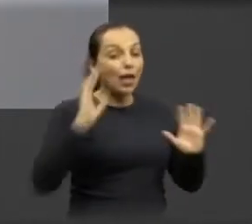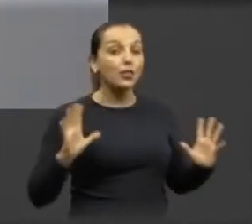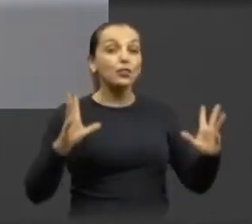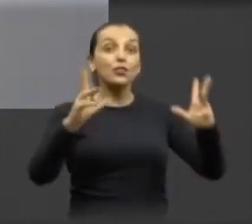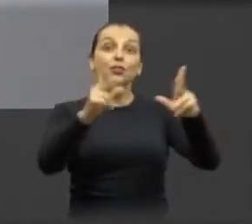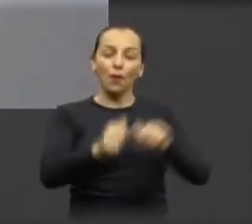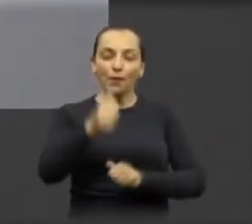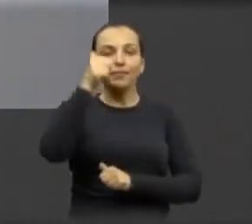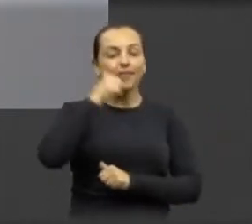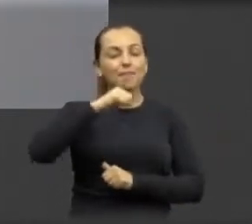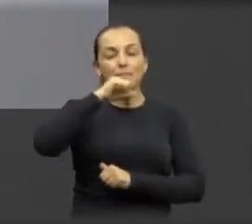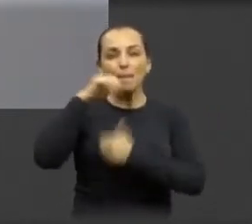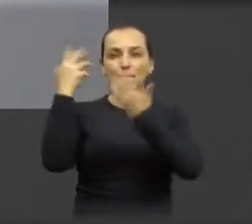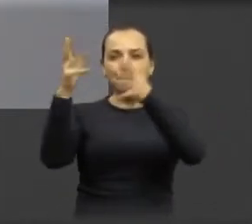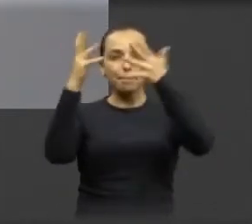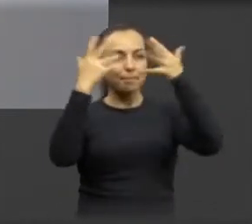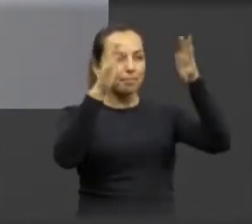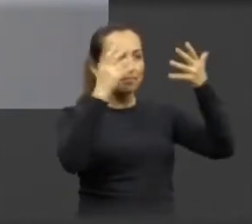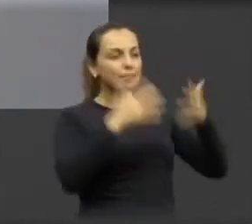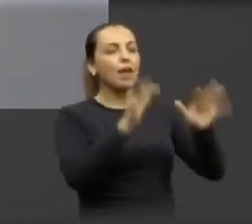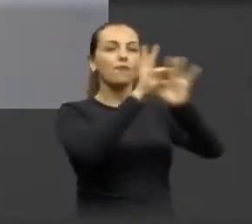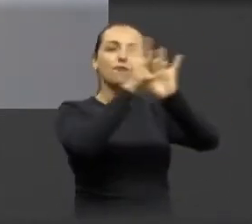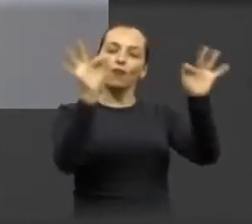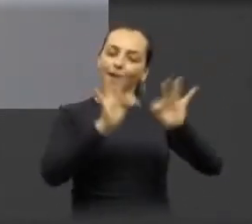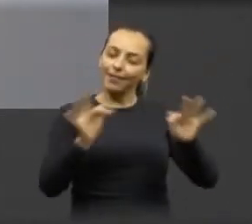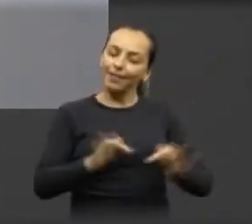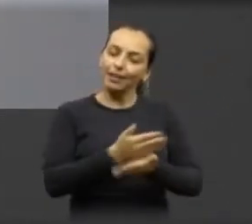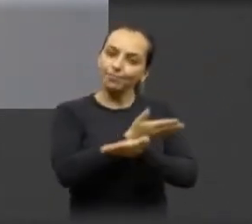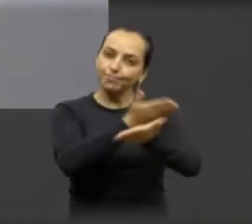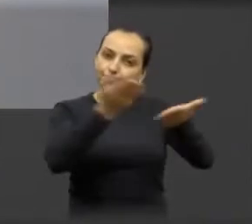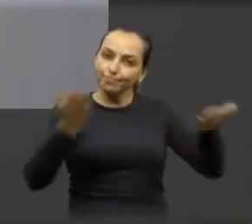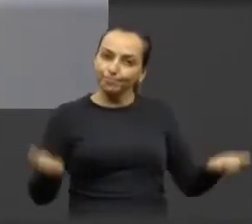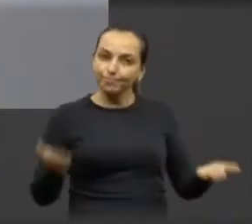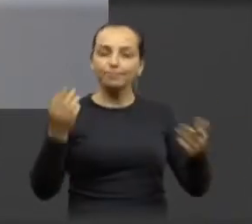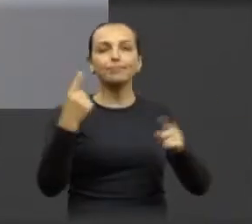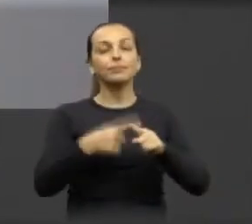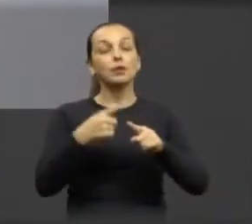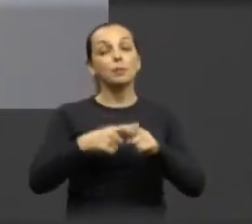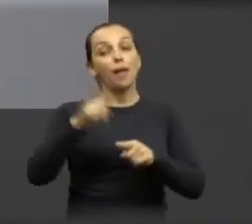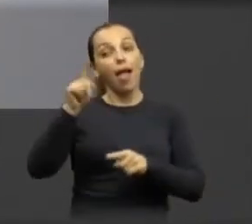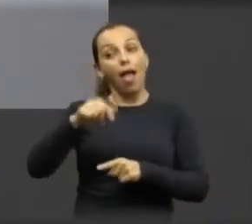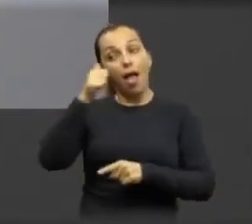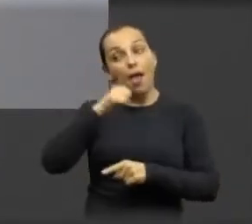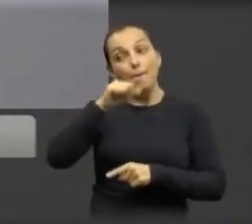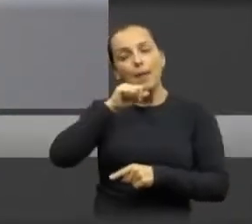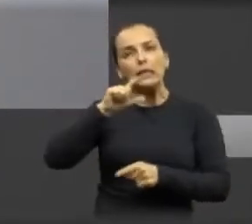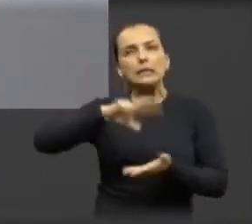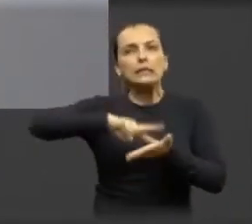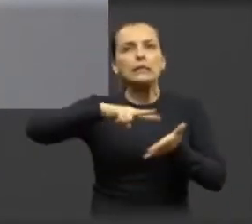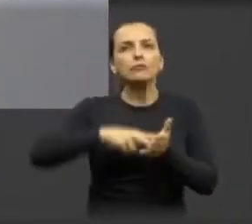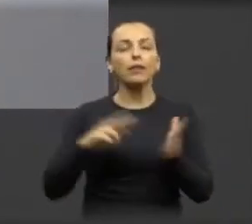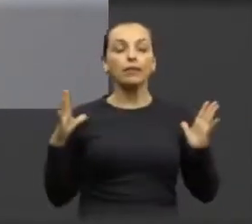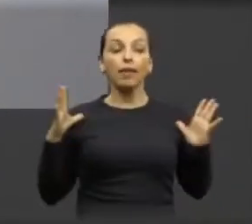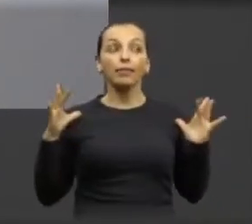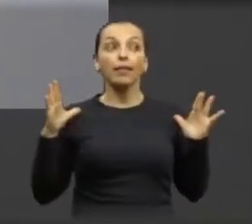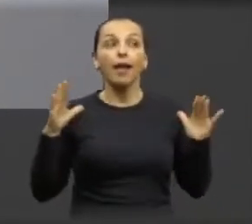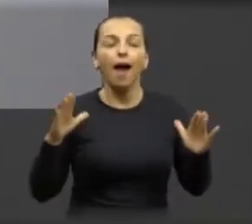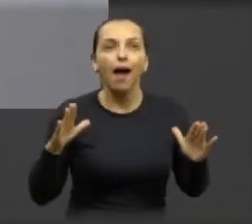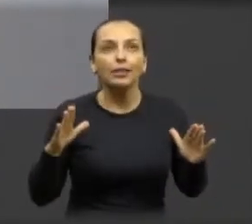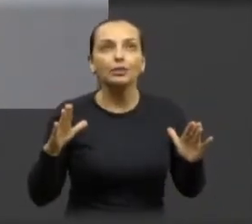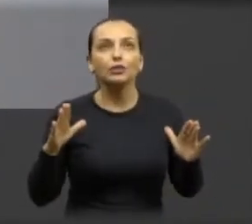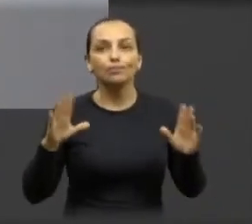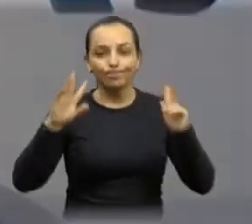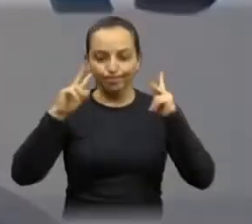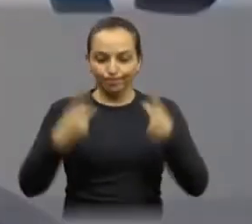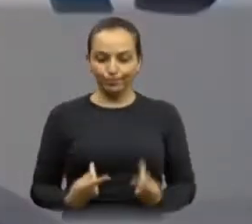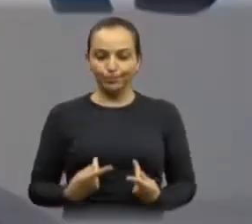queria parabenizá-las e felicitá-las. Porque ser mãe é ser um anjo de carne e osso. Ela